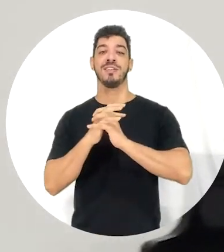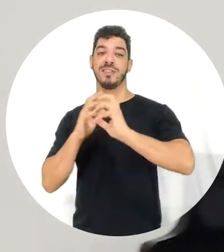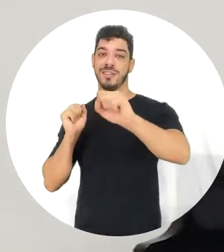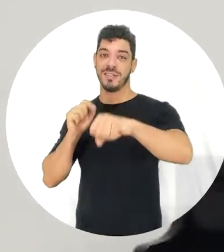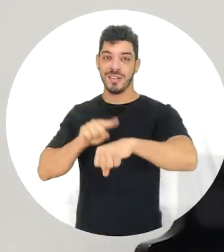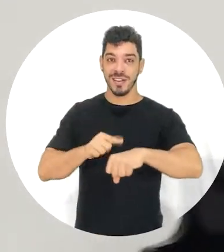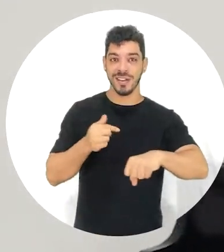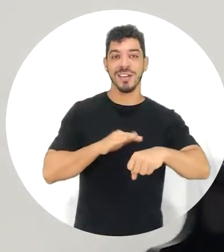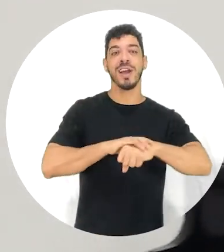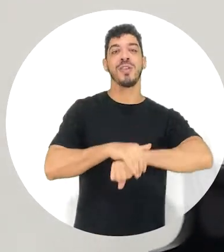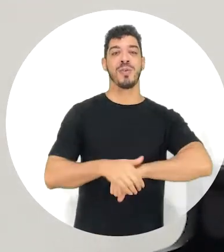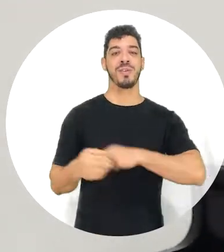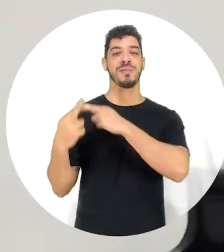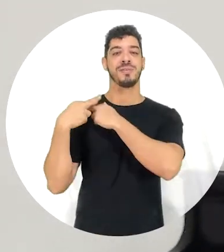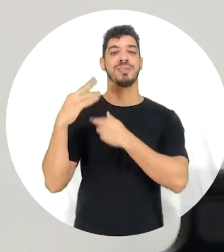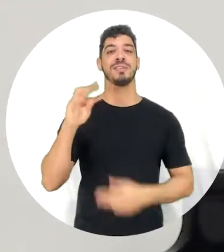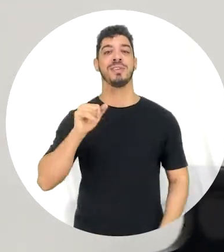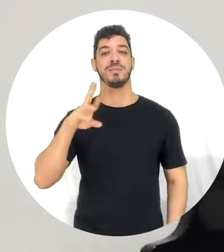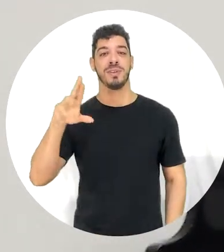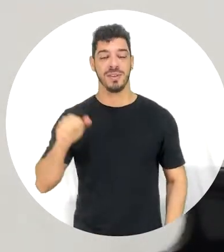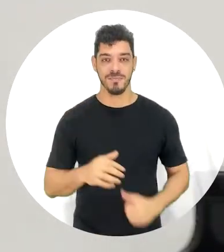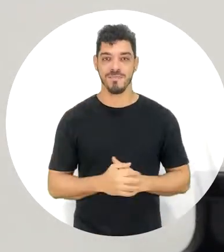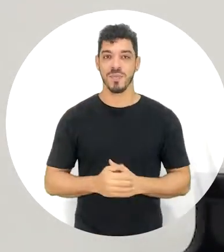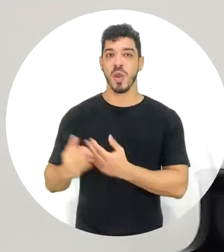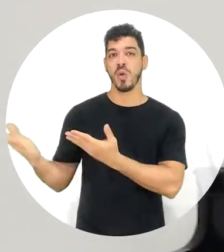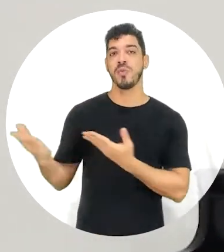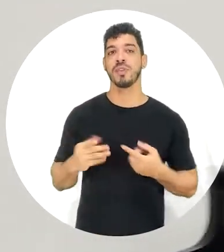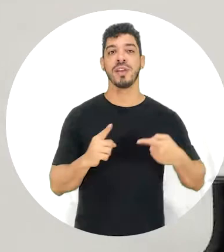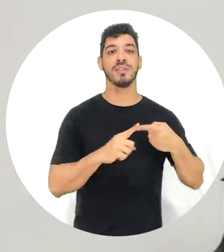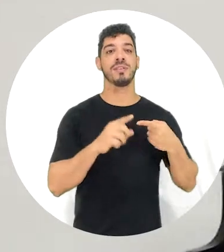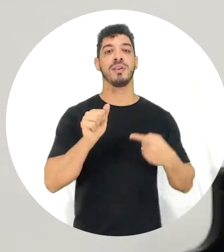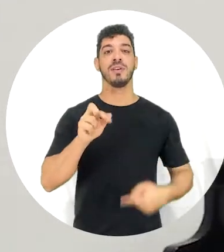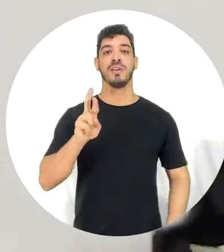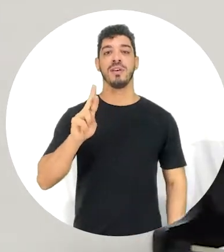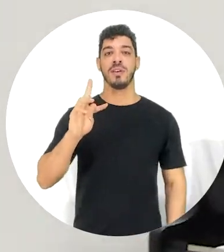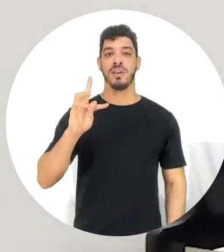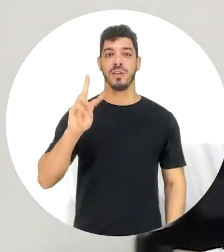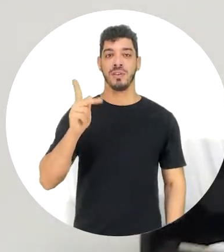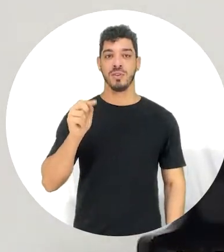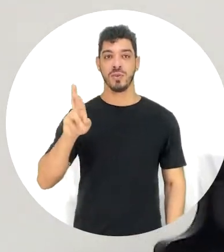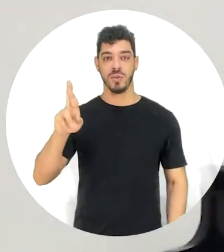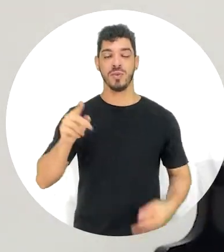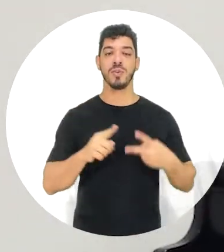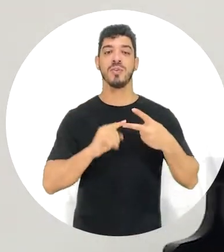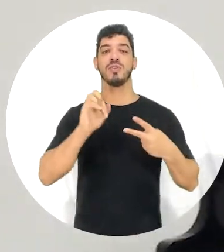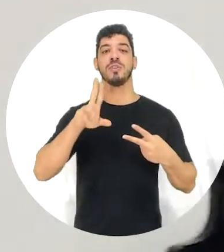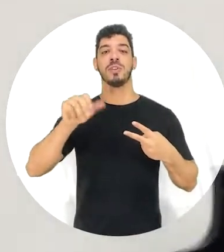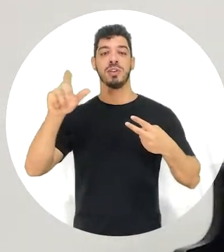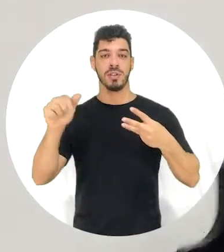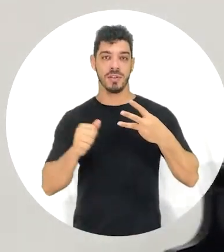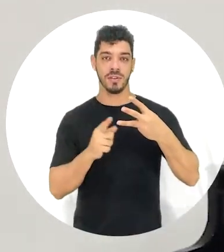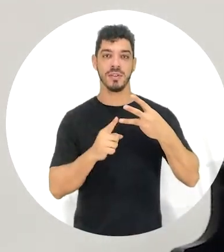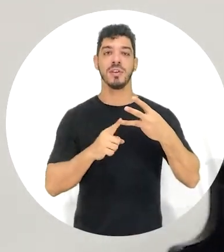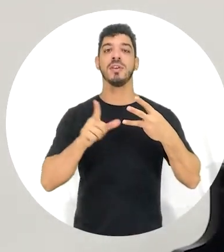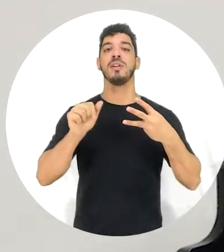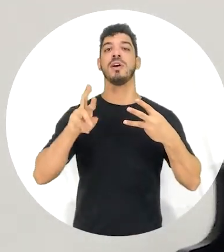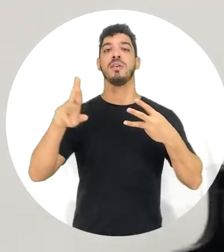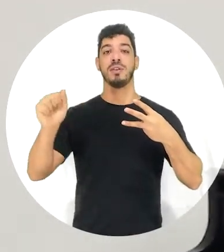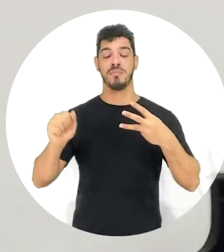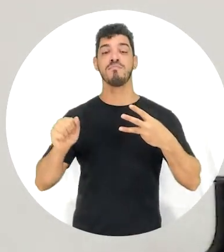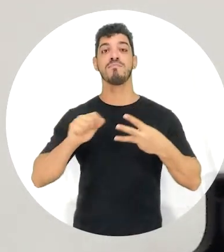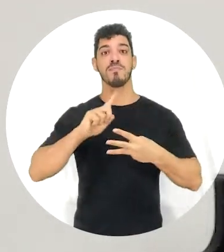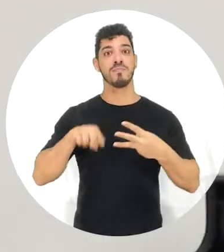com mediação de Tamira Barbosa. Convidados, Arthur Marques, Juliana Ribeiro e Laura